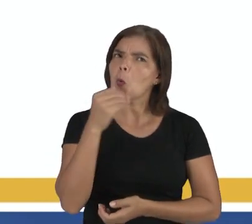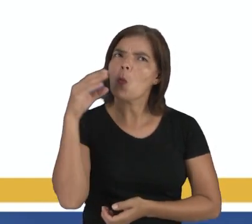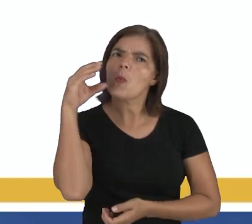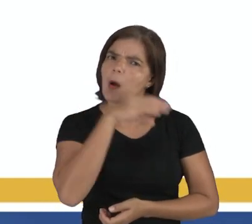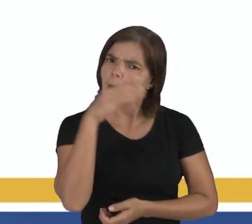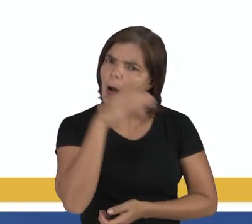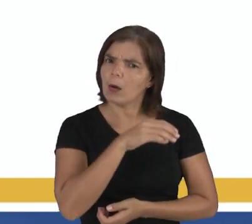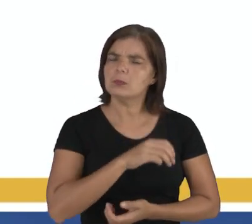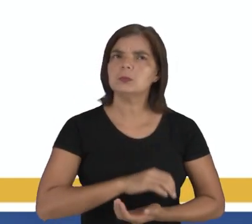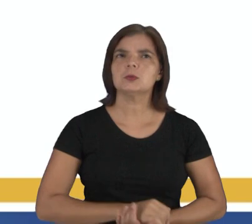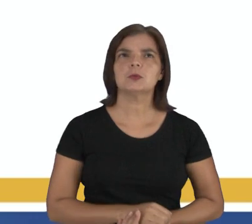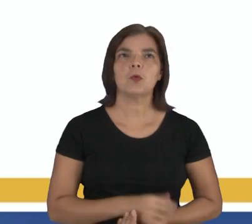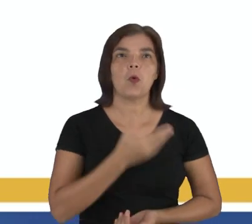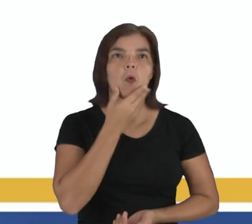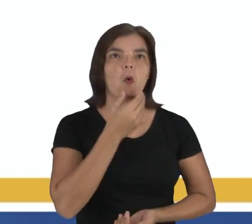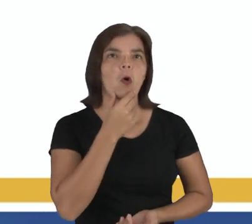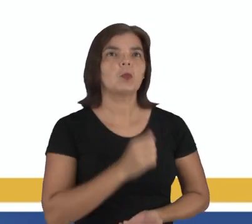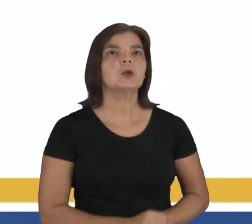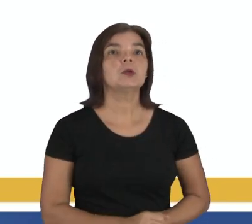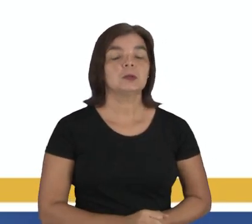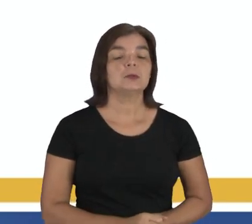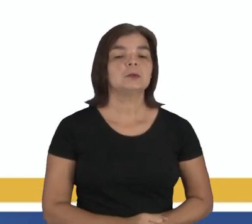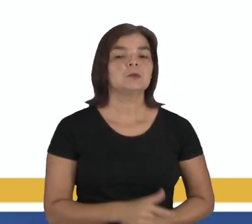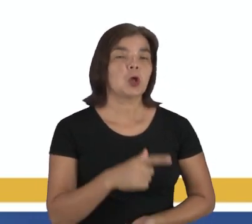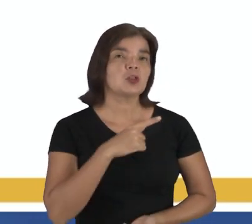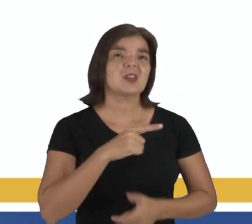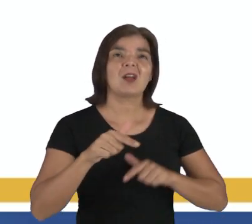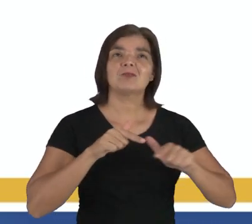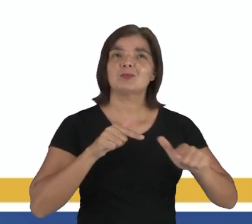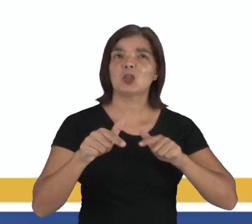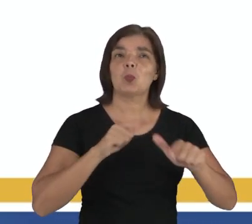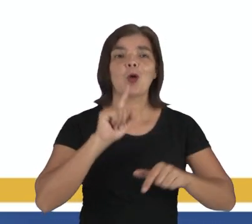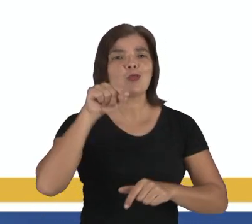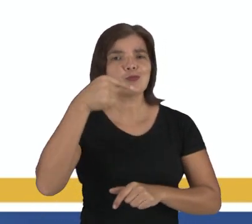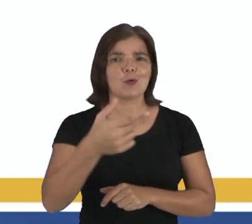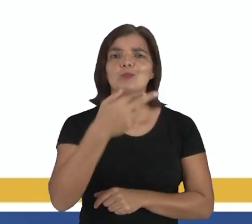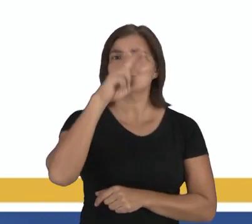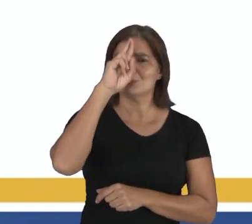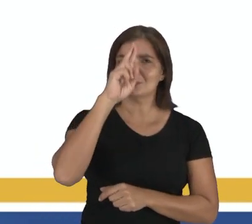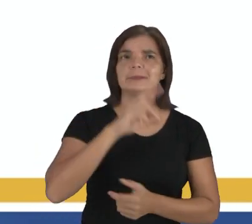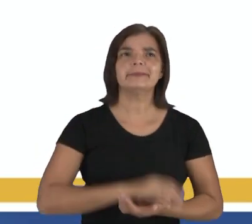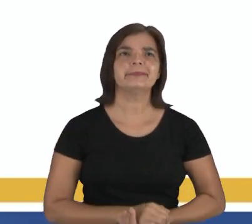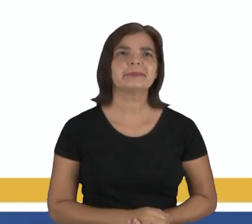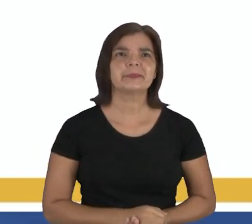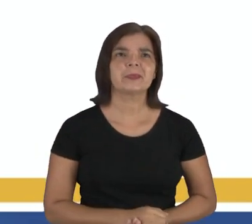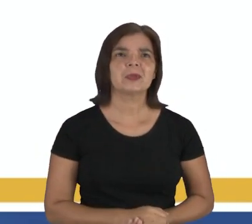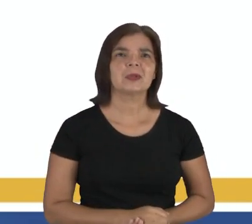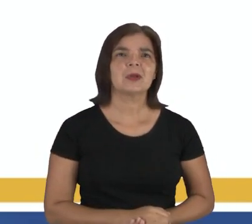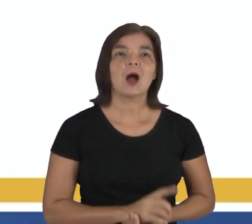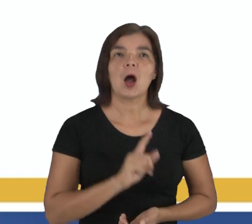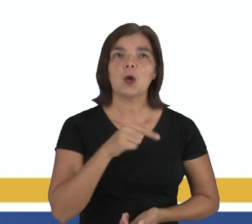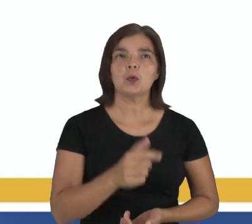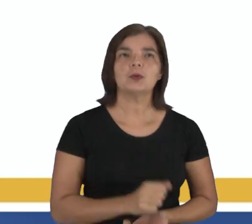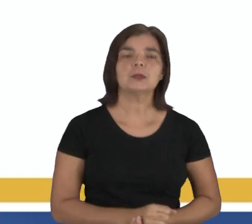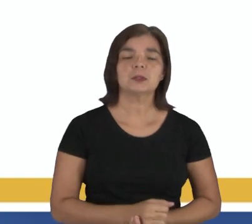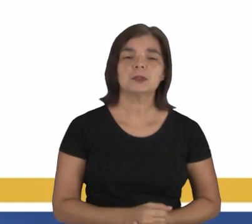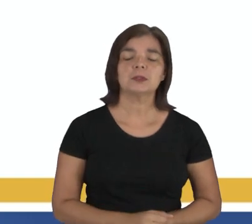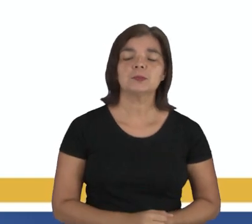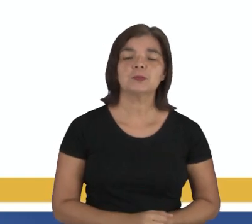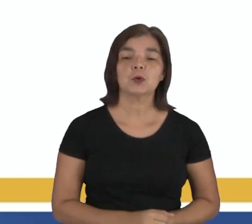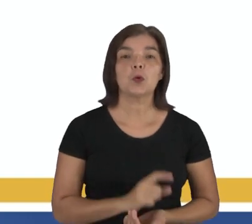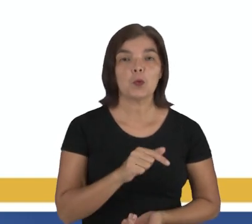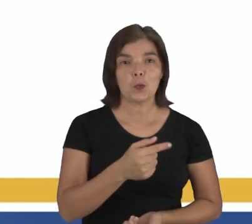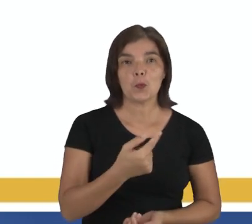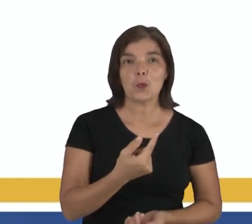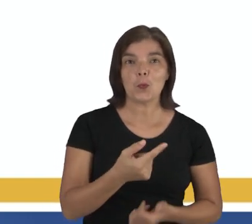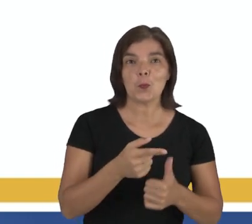rápido demais. O outro responde, né, tenho que trabalhar depois do almoço. E aí no último quadrinho, nós